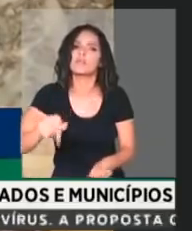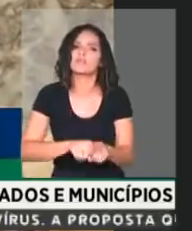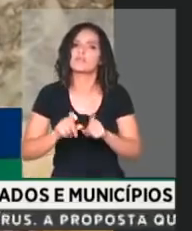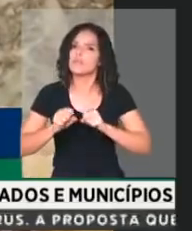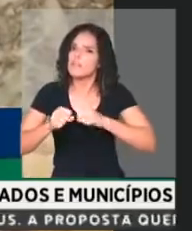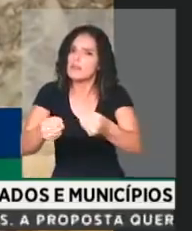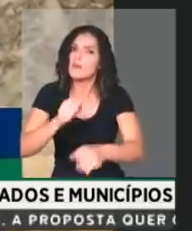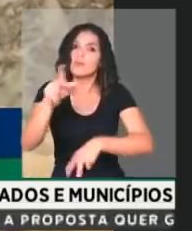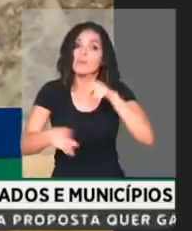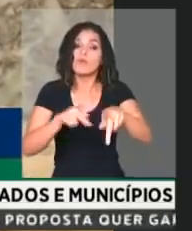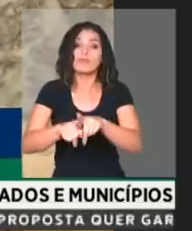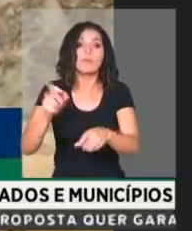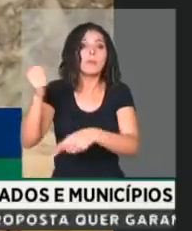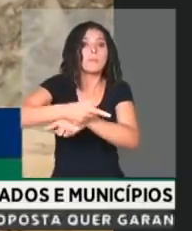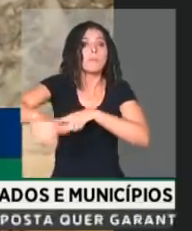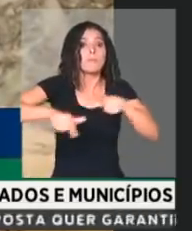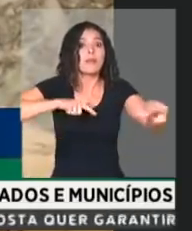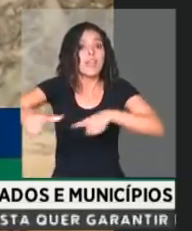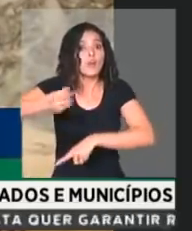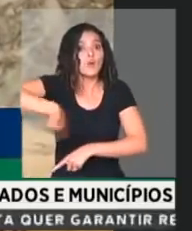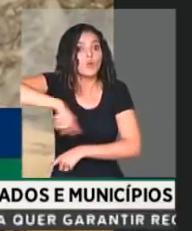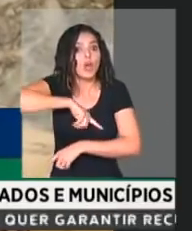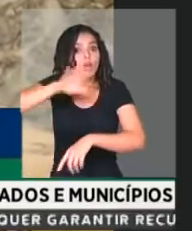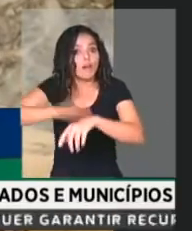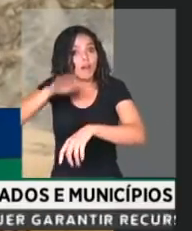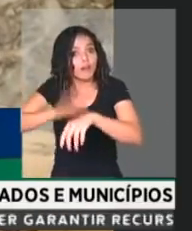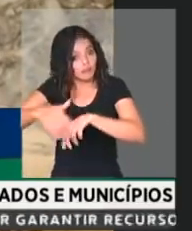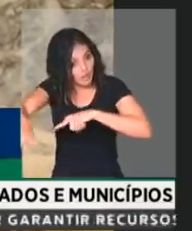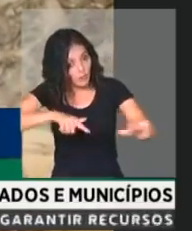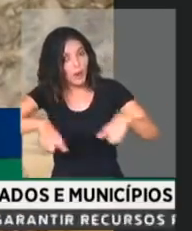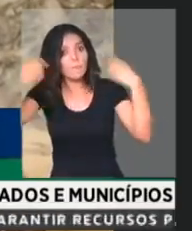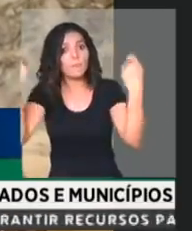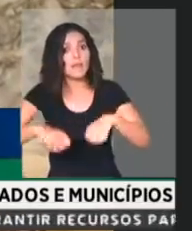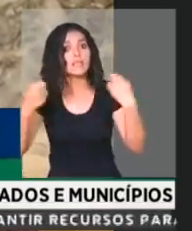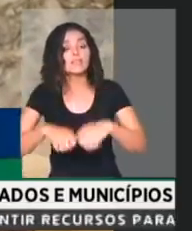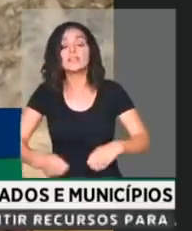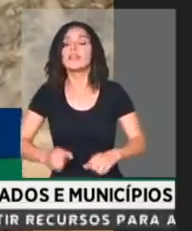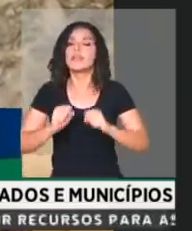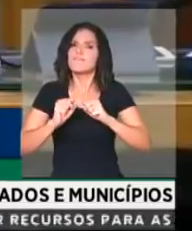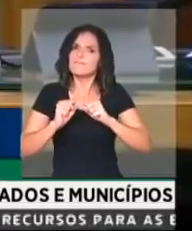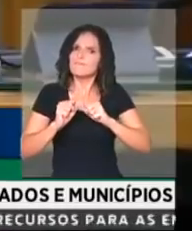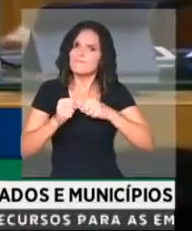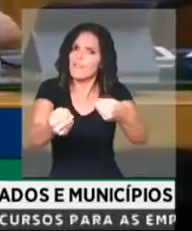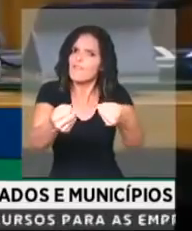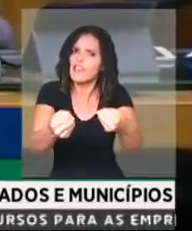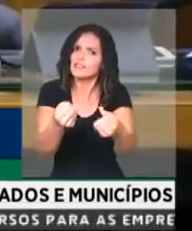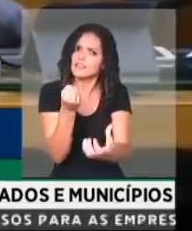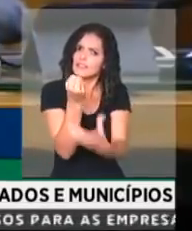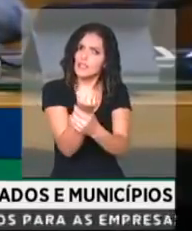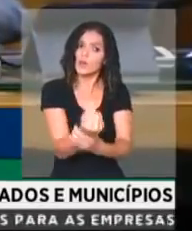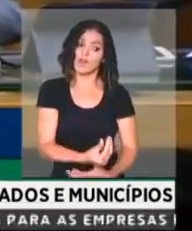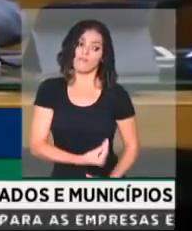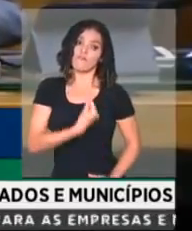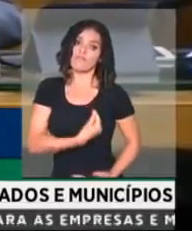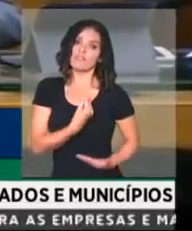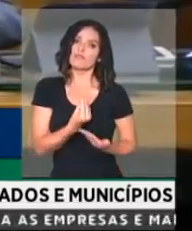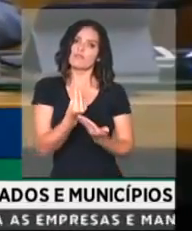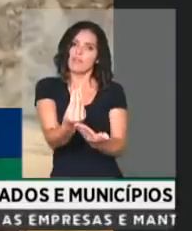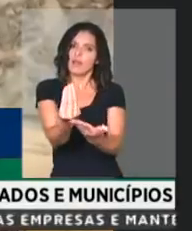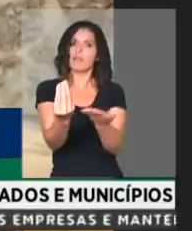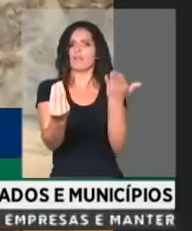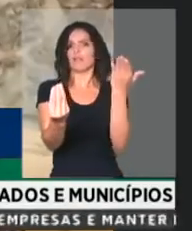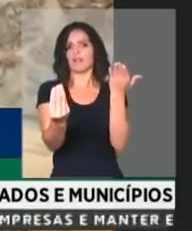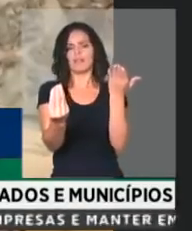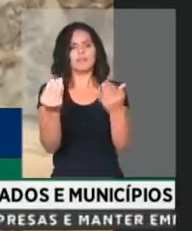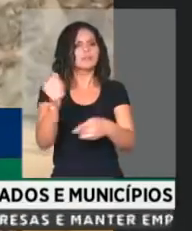que tem que ser bandeira nossa do Congresso Nacional e muito menos em defesa da vida. Esse é o momento de defender a vida, de defender